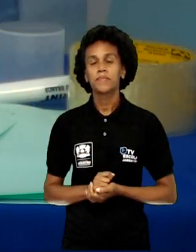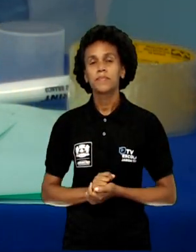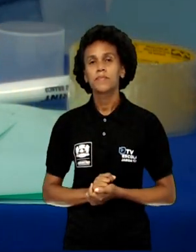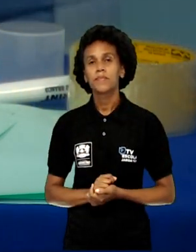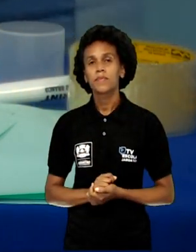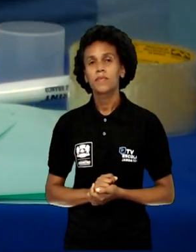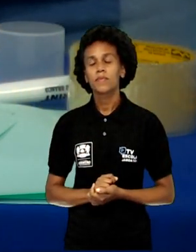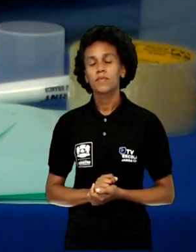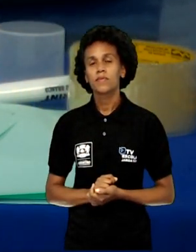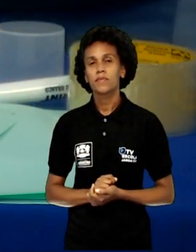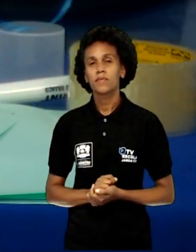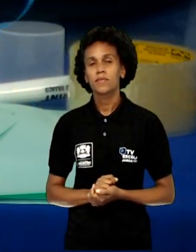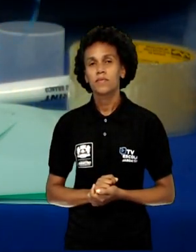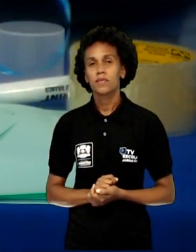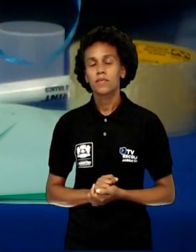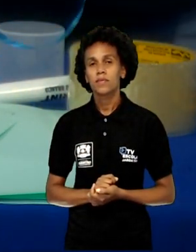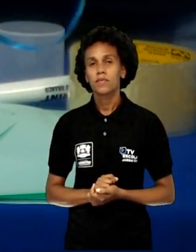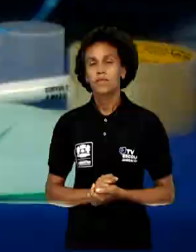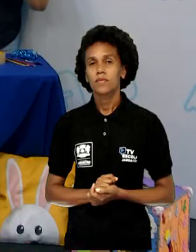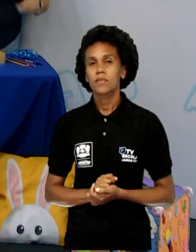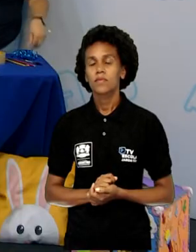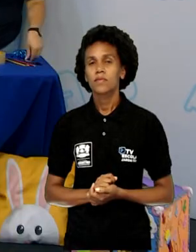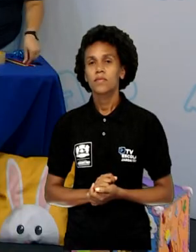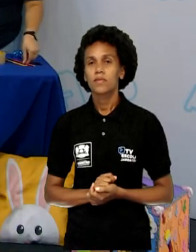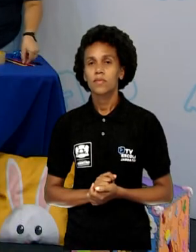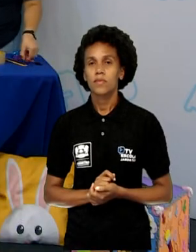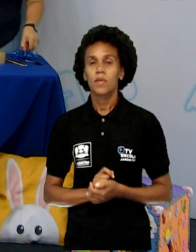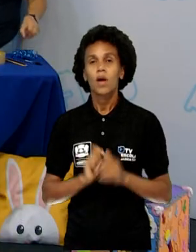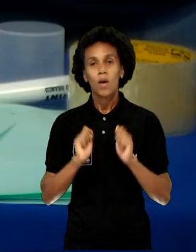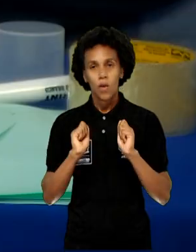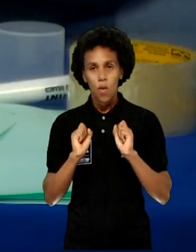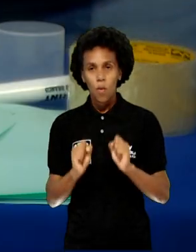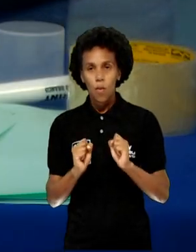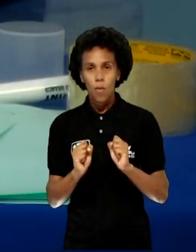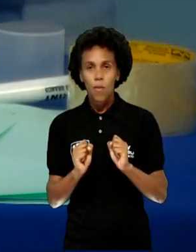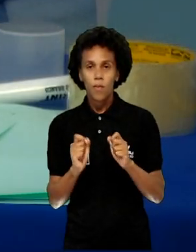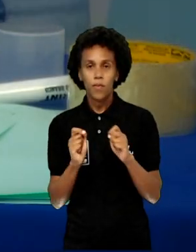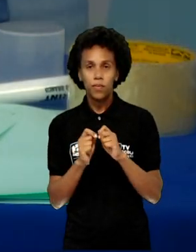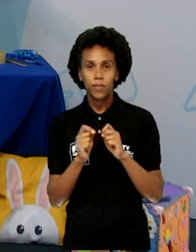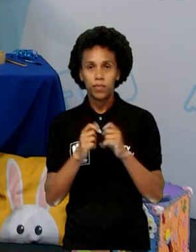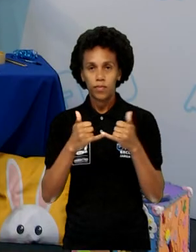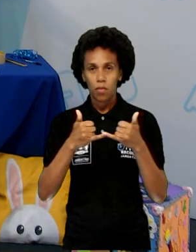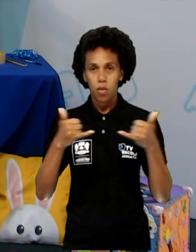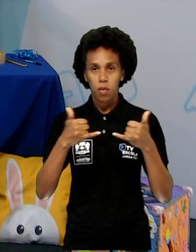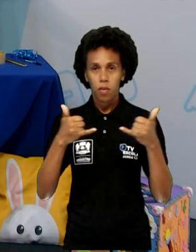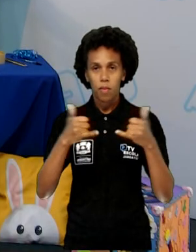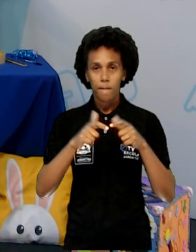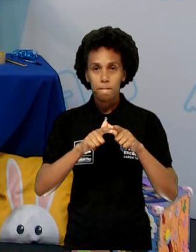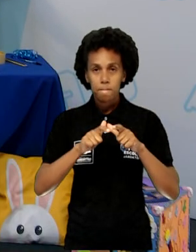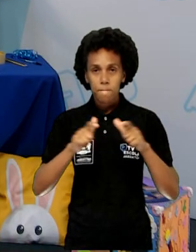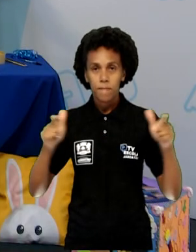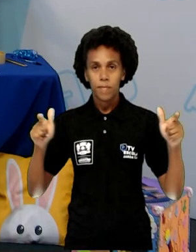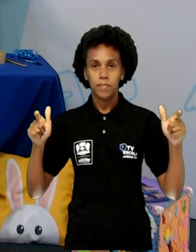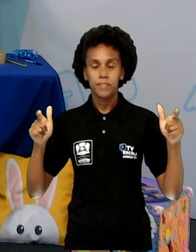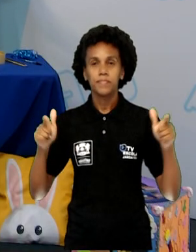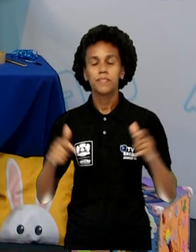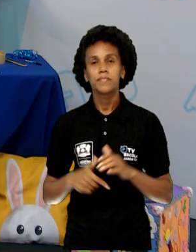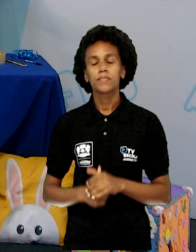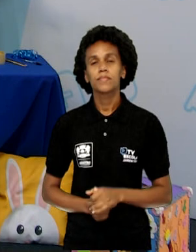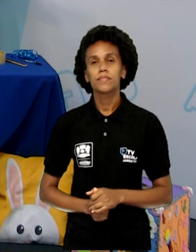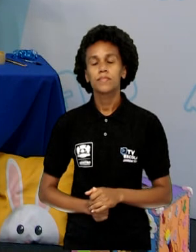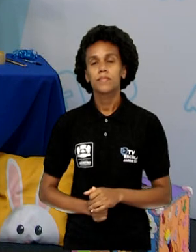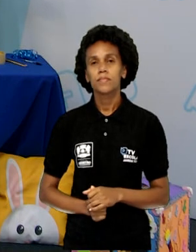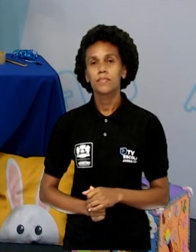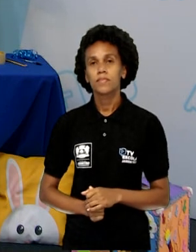Amarramos. Podem fazer com barbante maior. Eu estou colocando aqui como exemplo, tá? Mas vocês podem deixar maior.